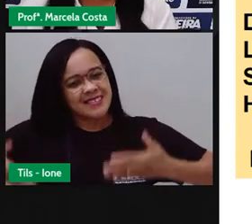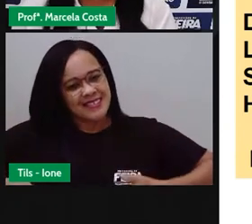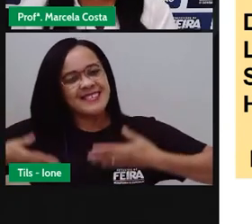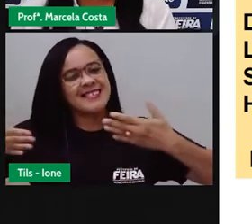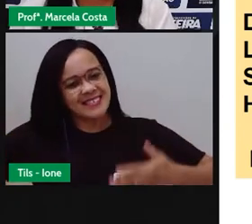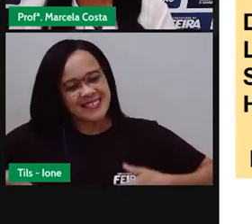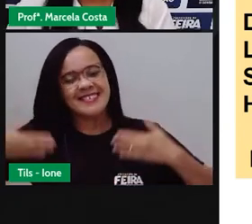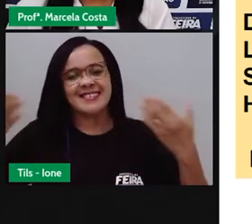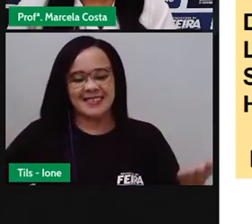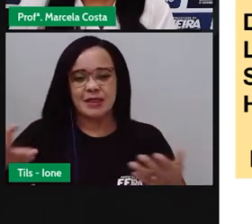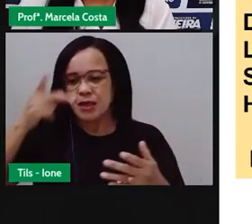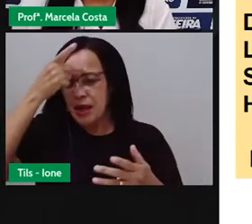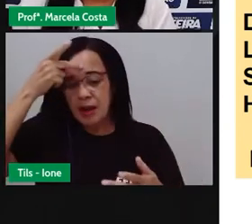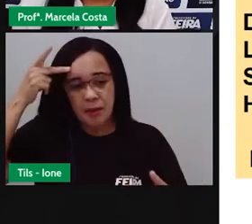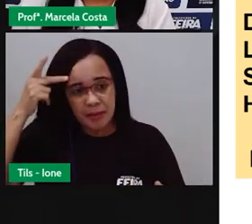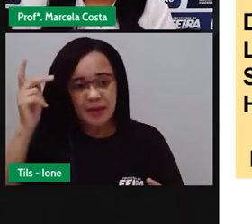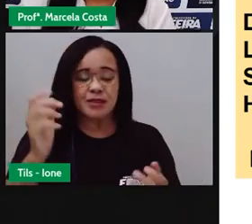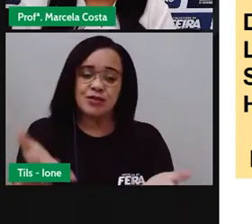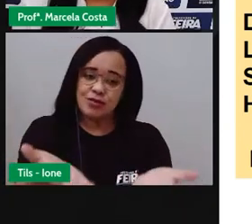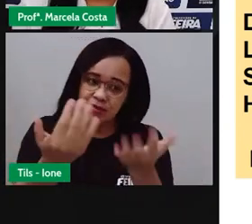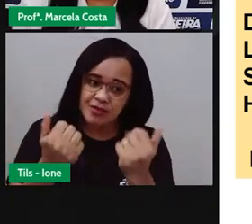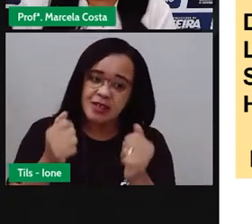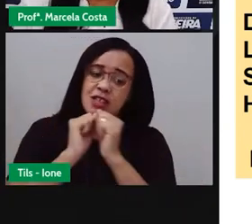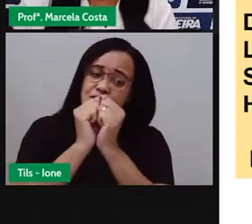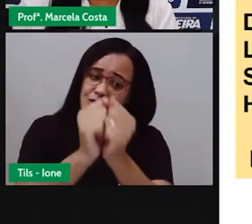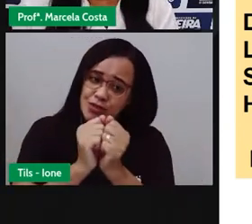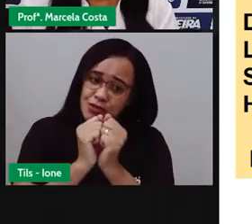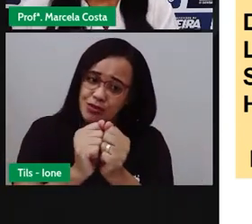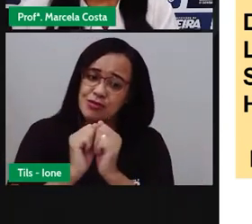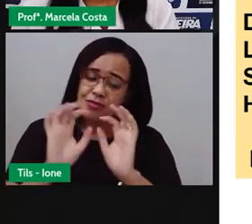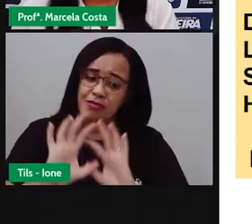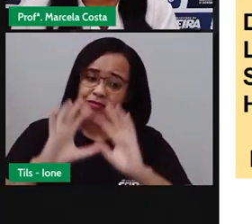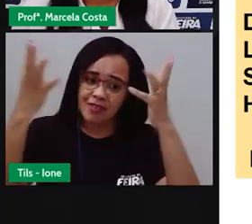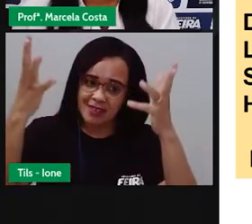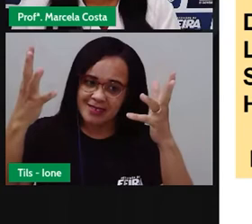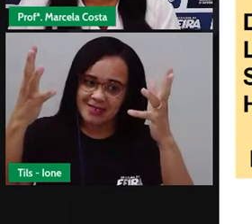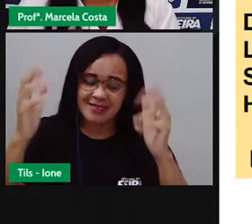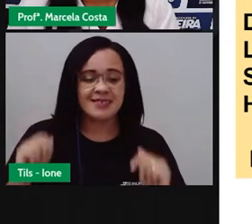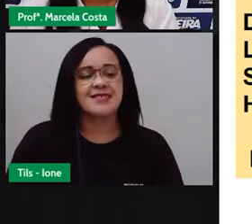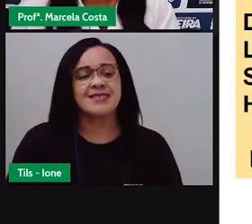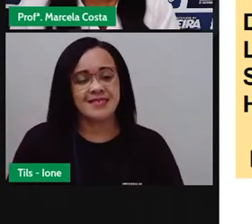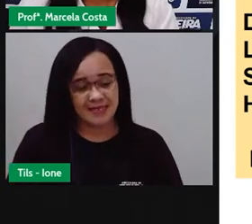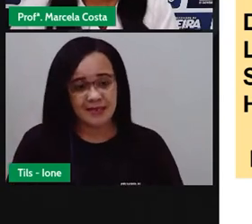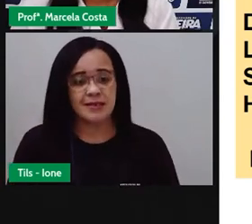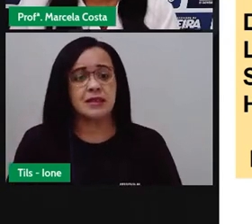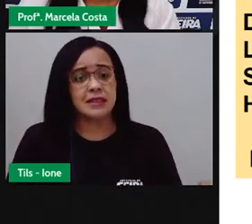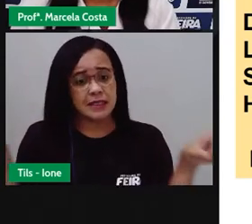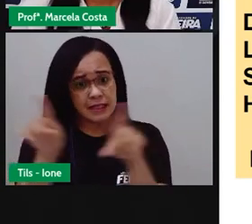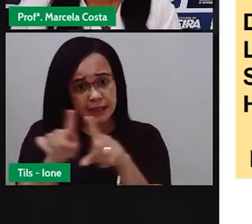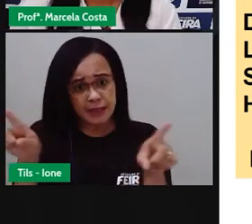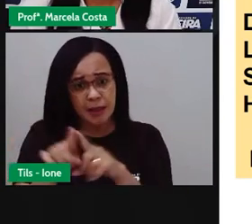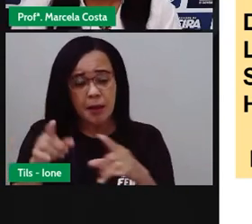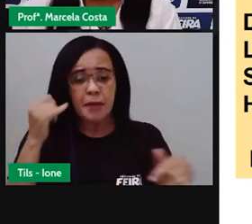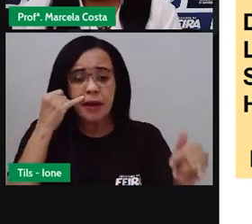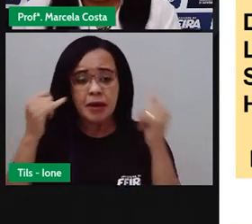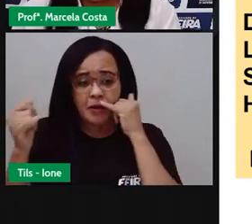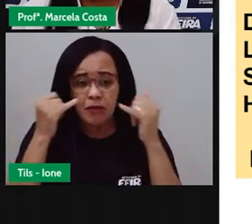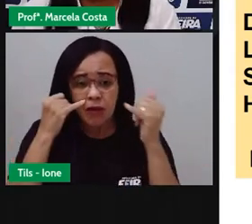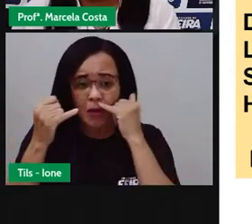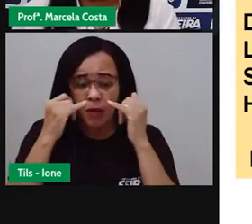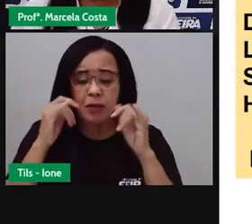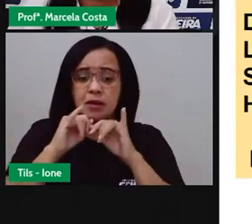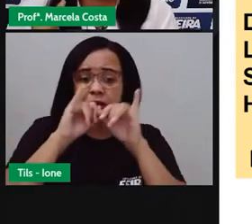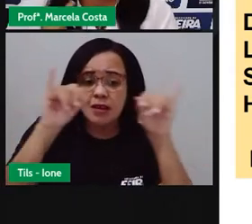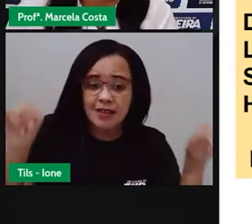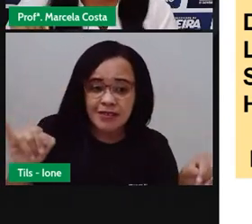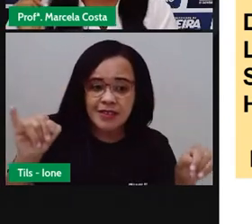está recebendo o convite a participar do evento. E também comunicando que evento é esse.